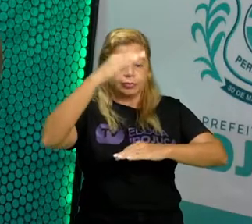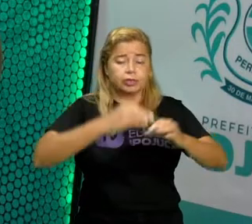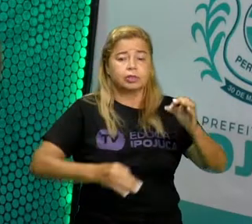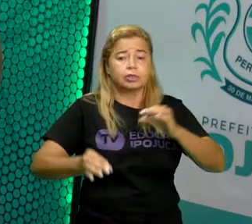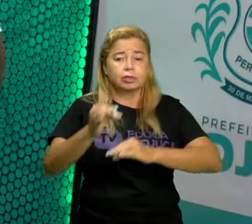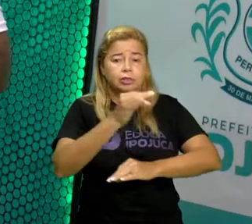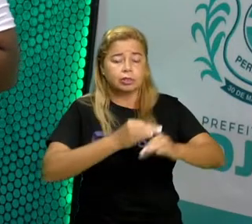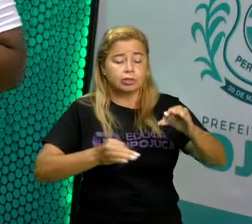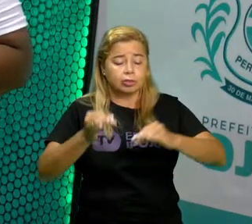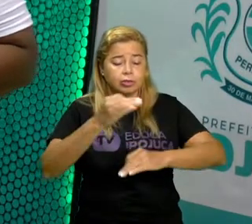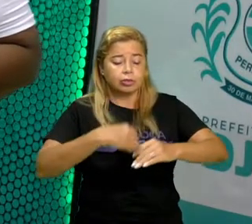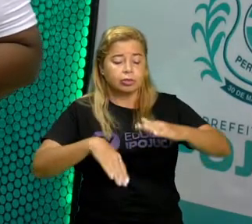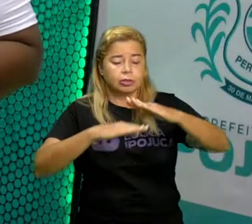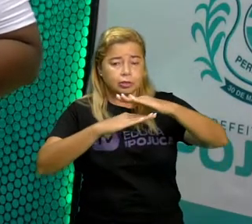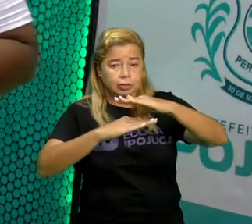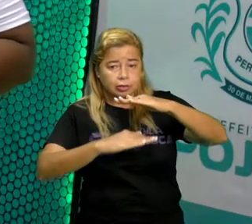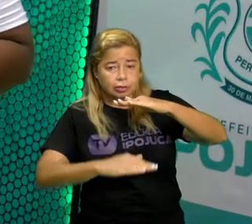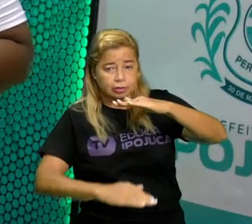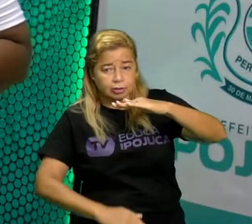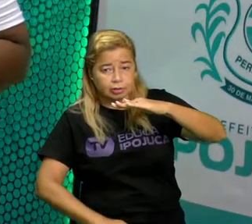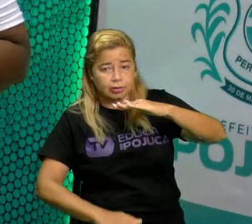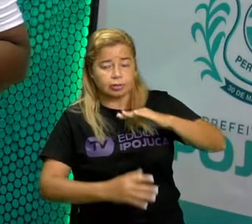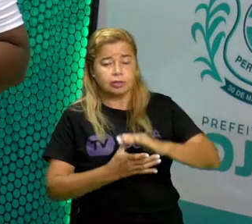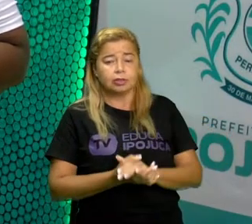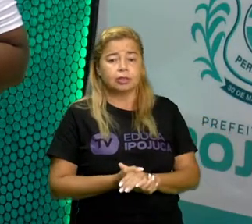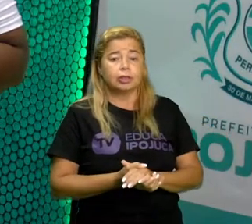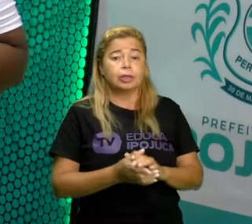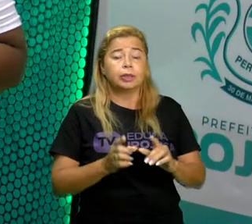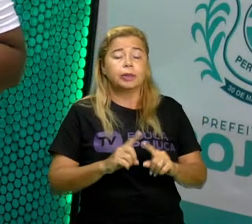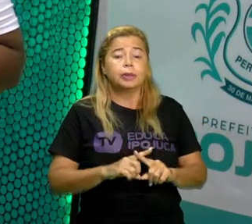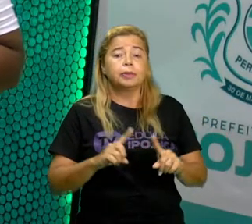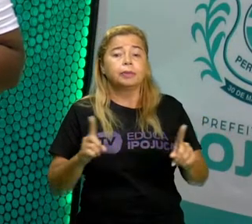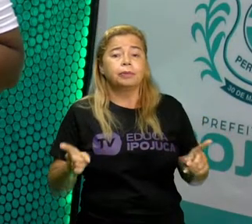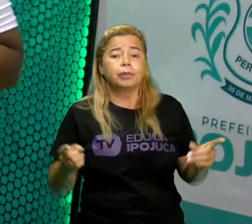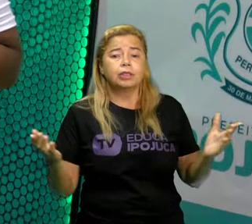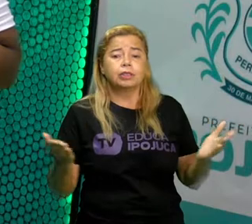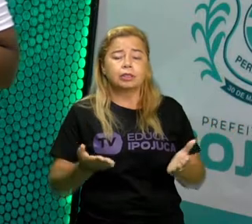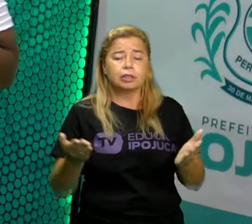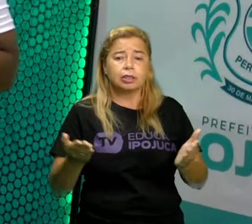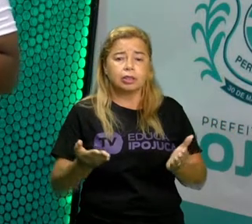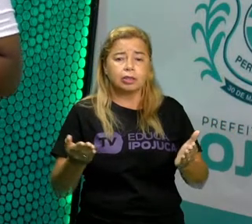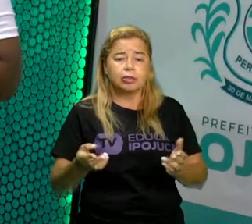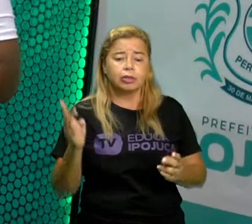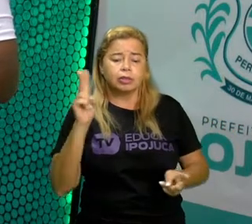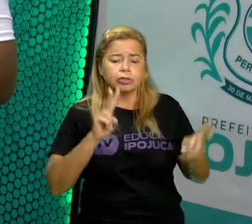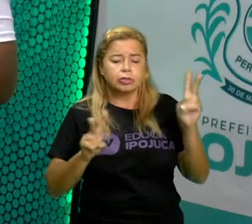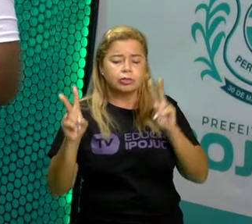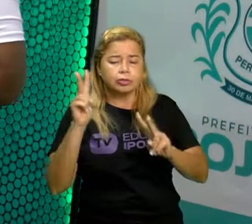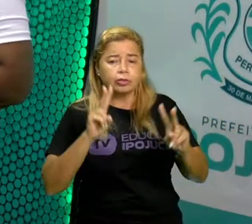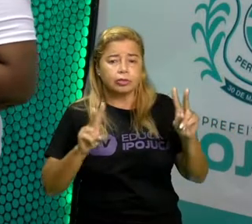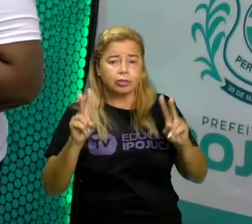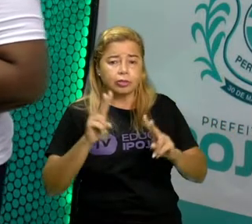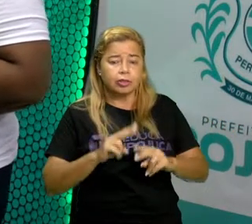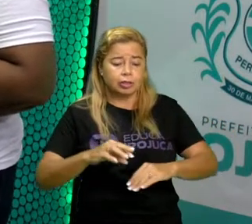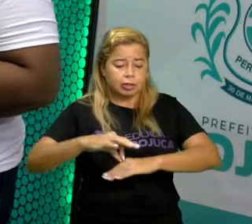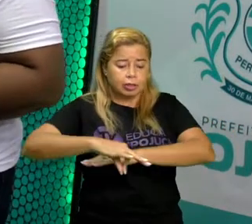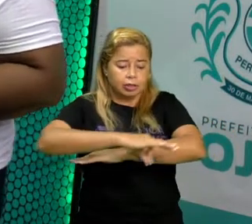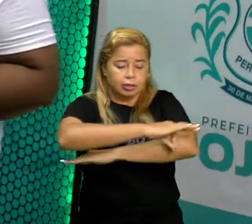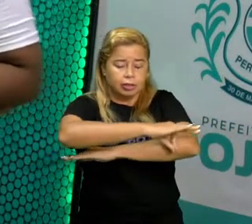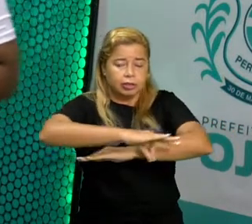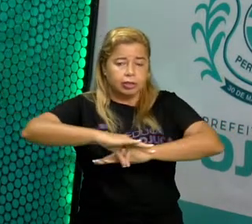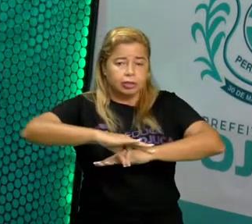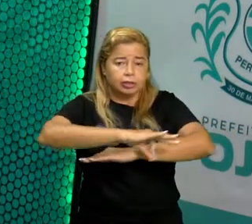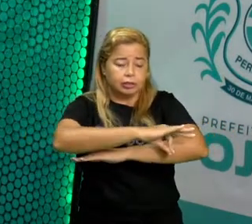vamos, primeiramente, analisar a reta numérica que está aí, ó, na nossa tela e